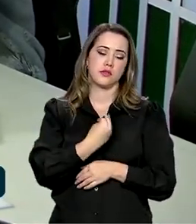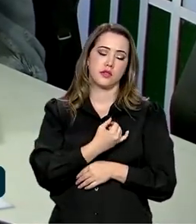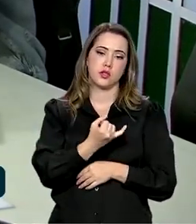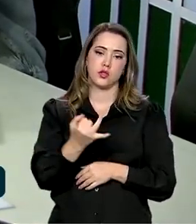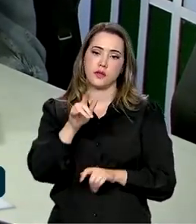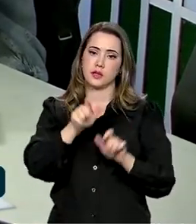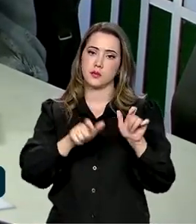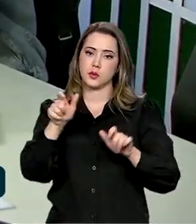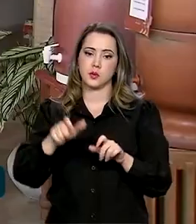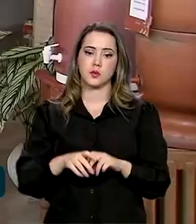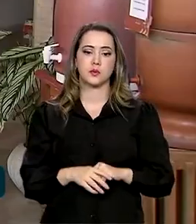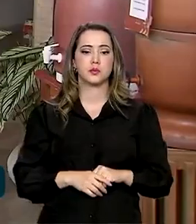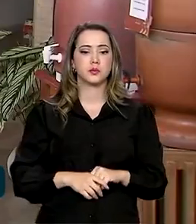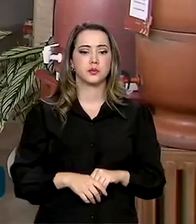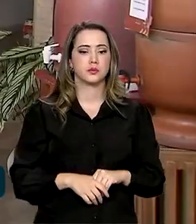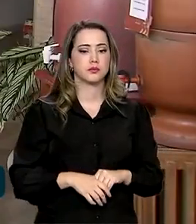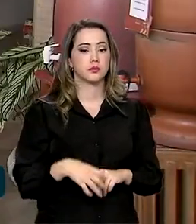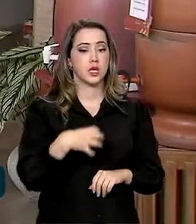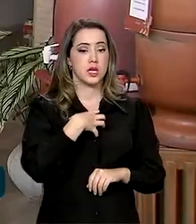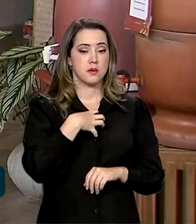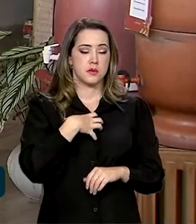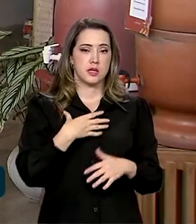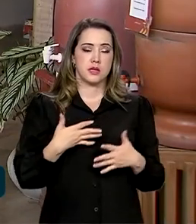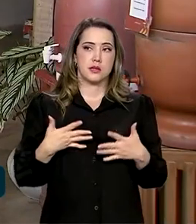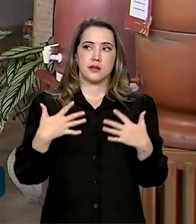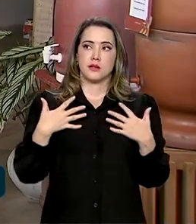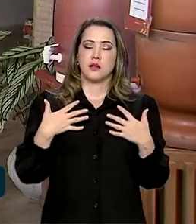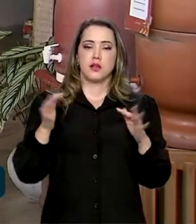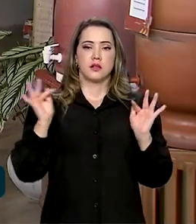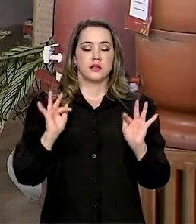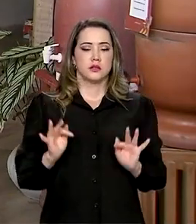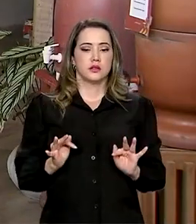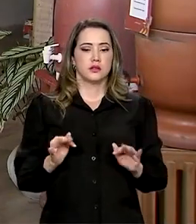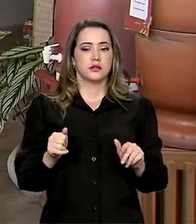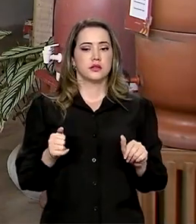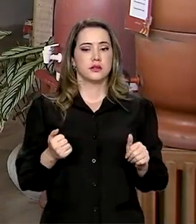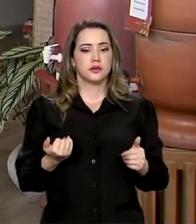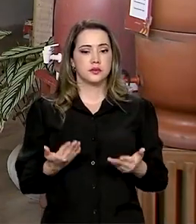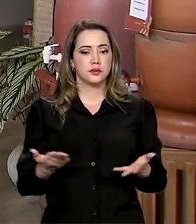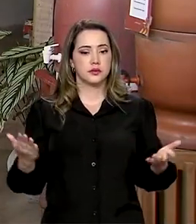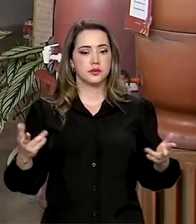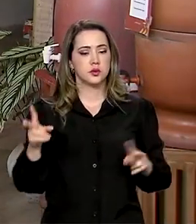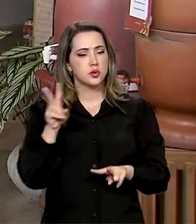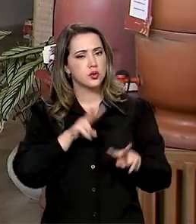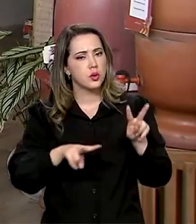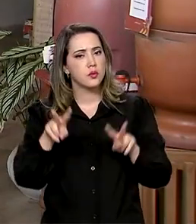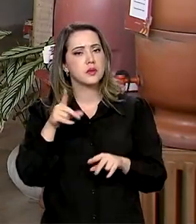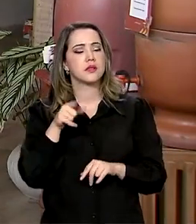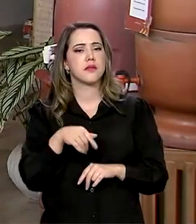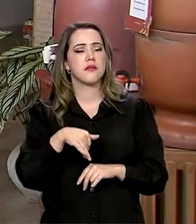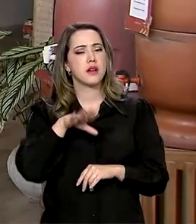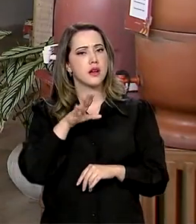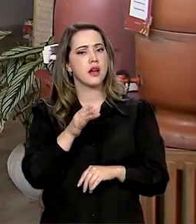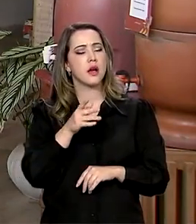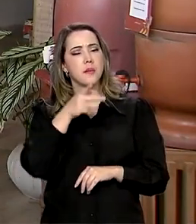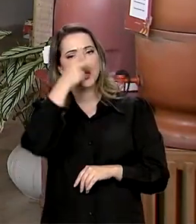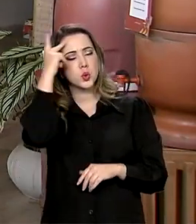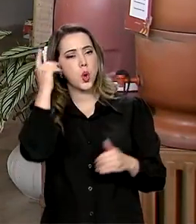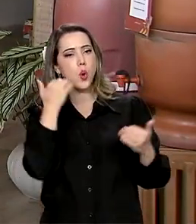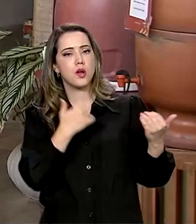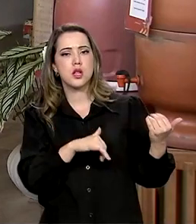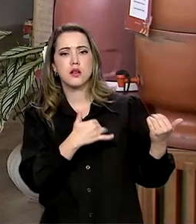muitas pessoas. Eu fico tão, assim, feliz de observar que existem tantos violeiros,